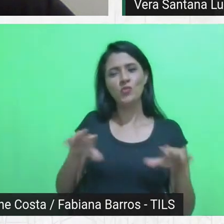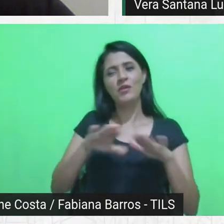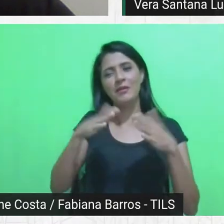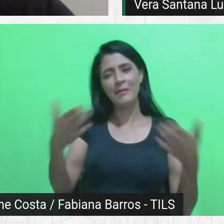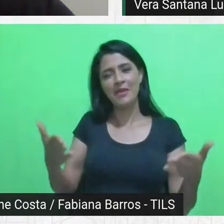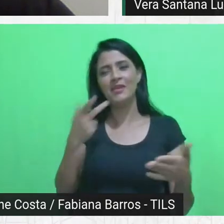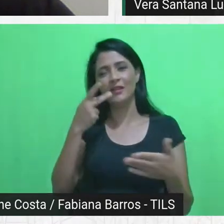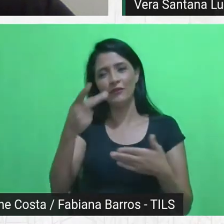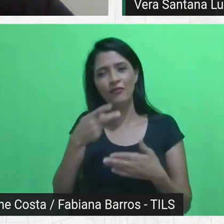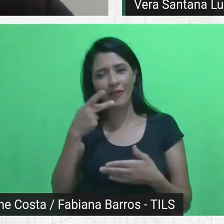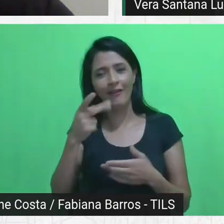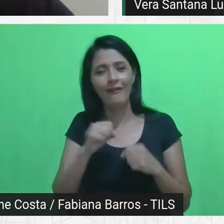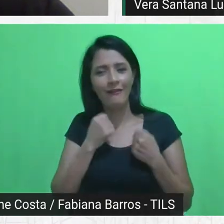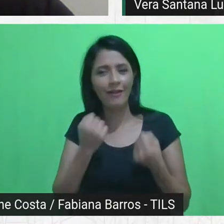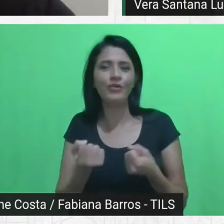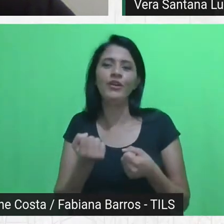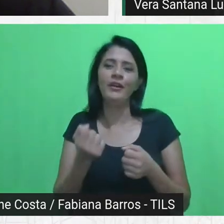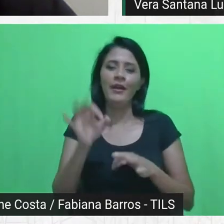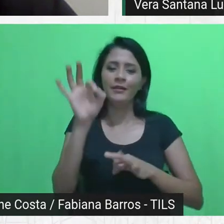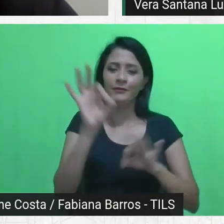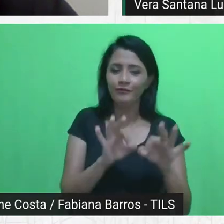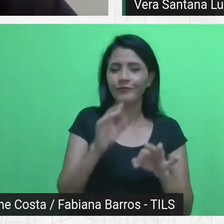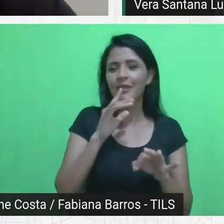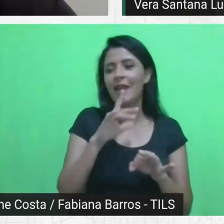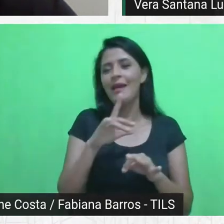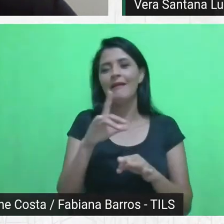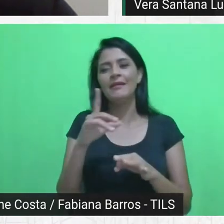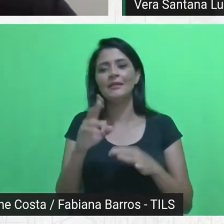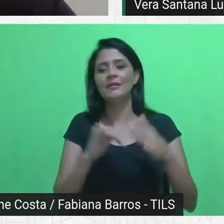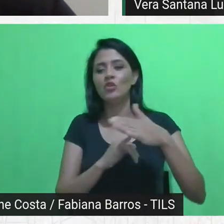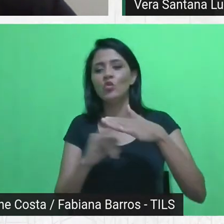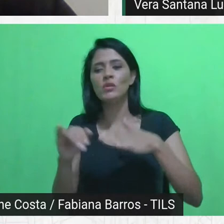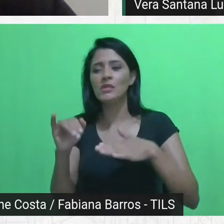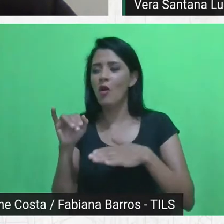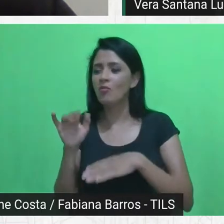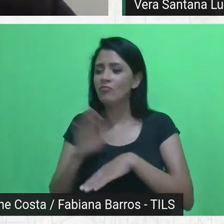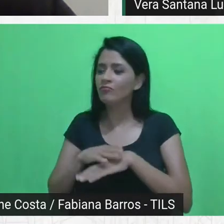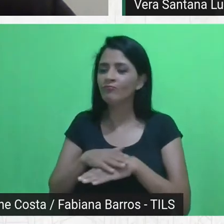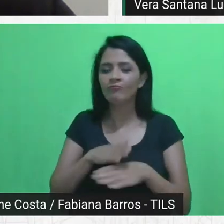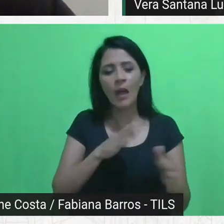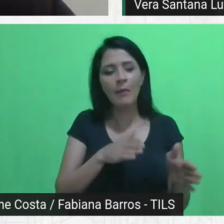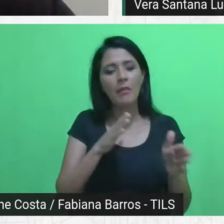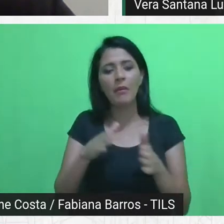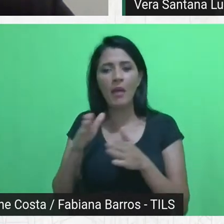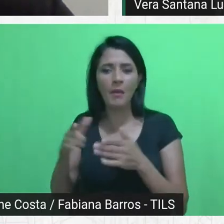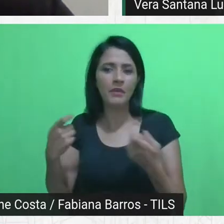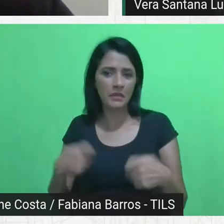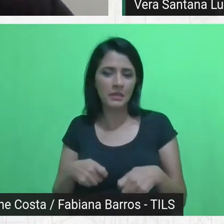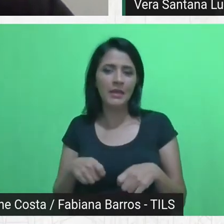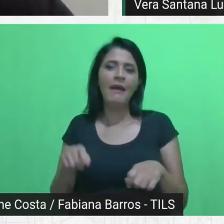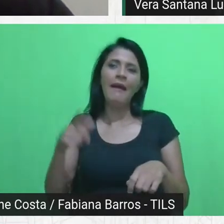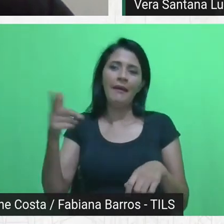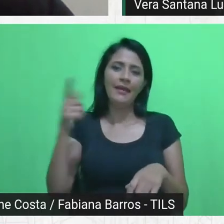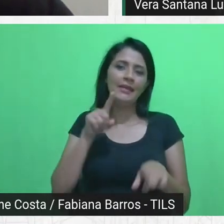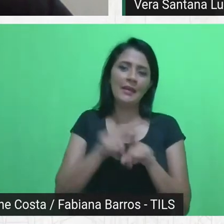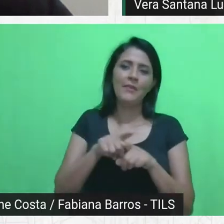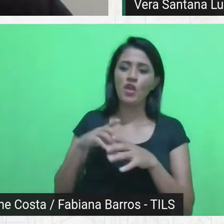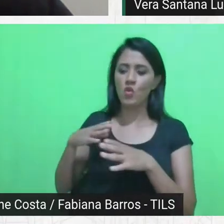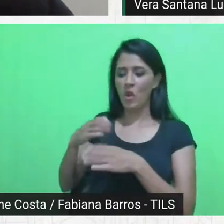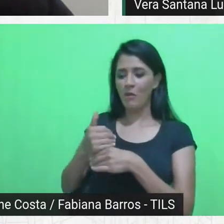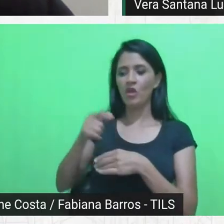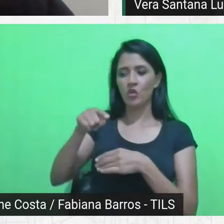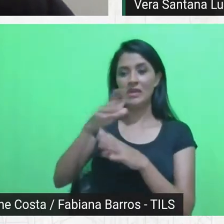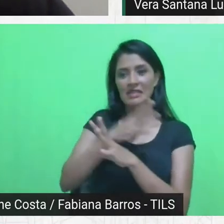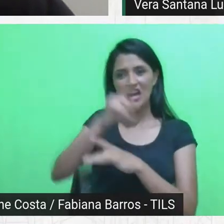instituições, né? a cada momento. E o tal do laboratório ser a cidade é exatamente isso.